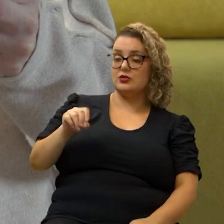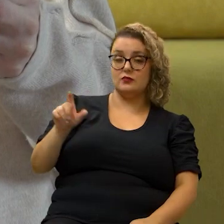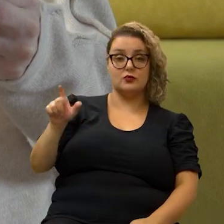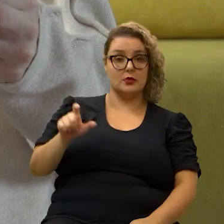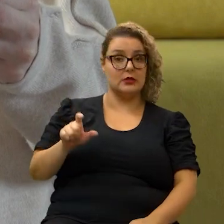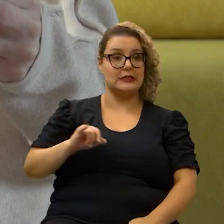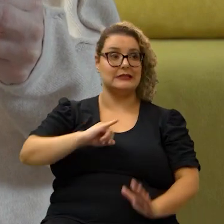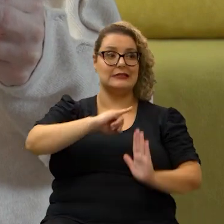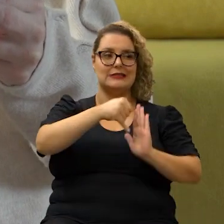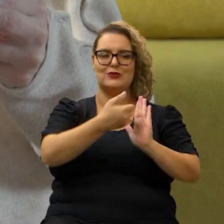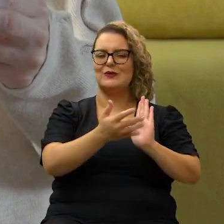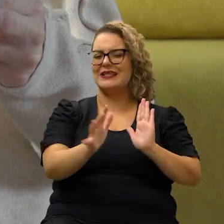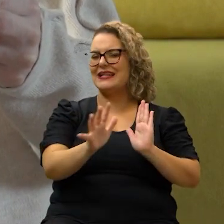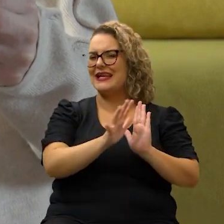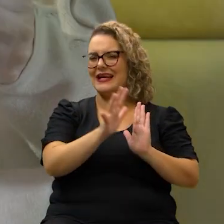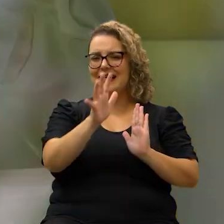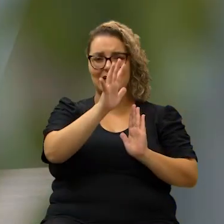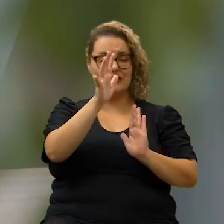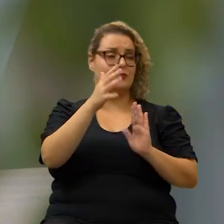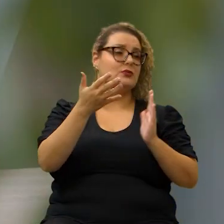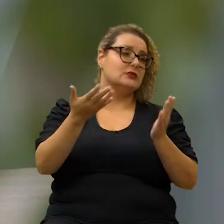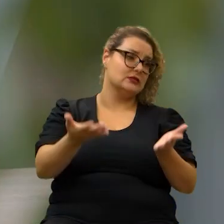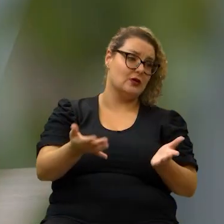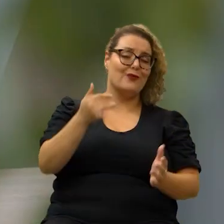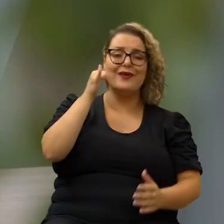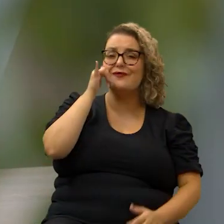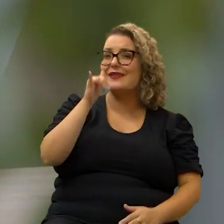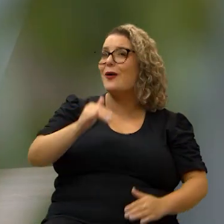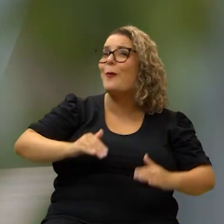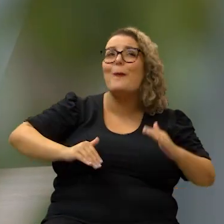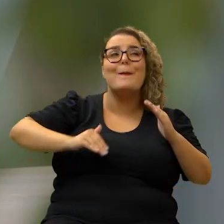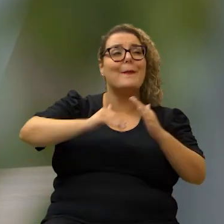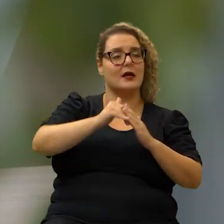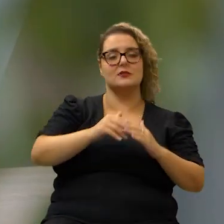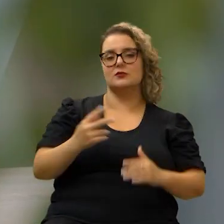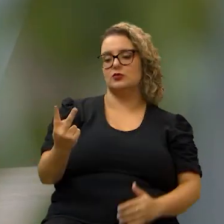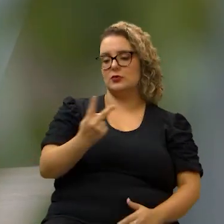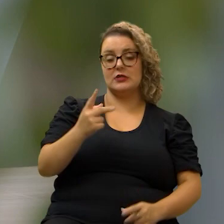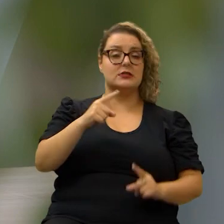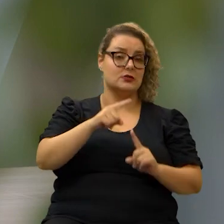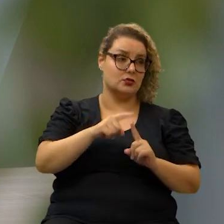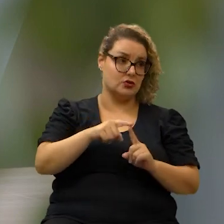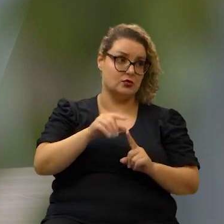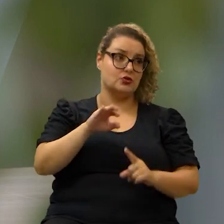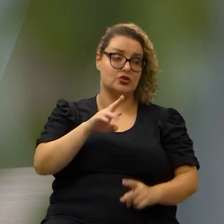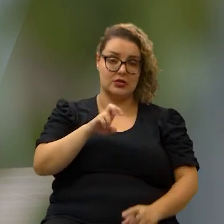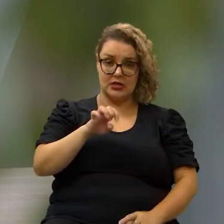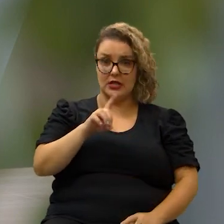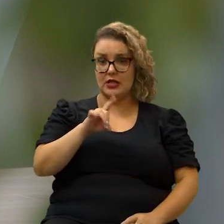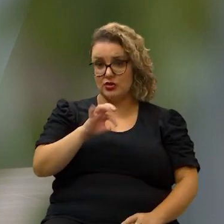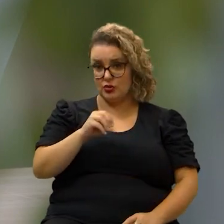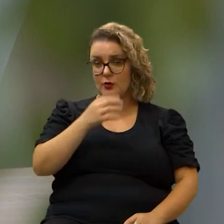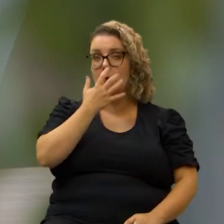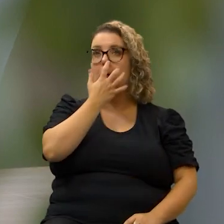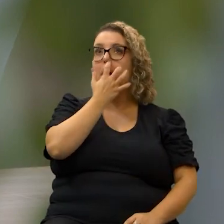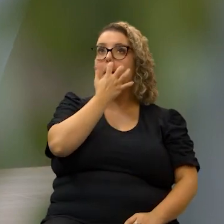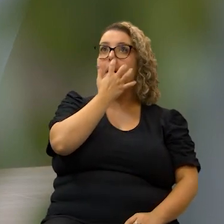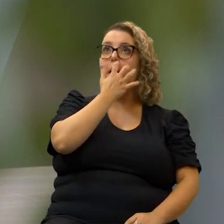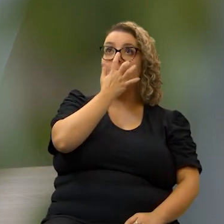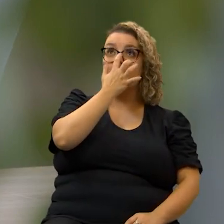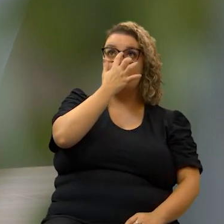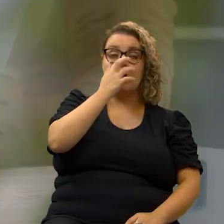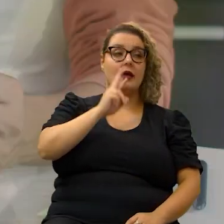cartão eles têm os juros muito elevados então a pessoa tem que evitar ao máximo usar esses dois tipos de crédito então